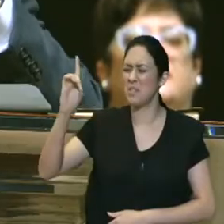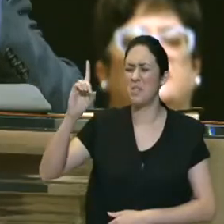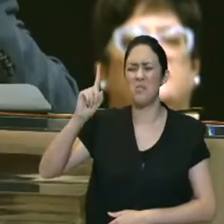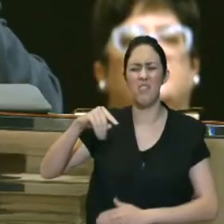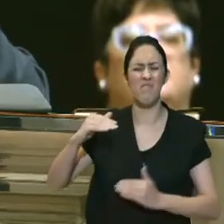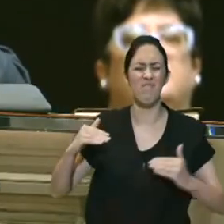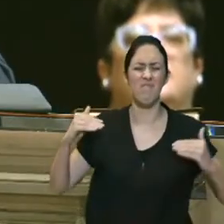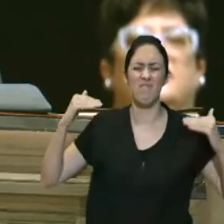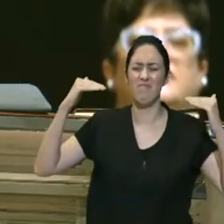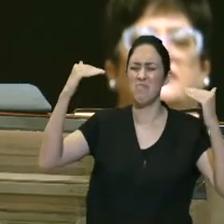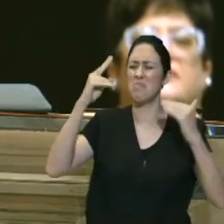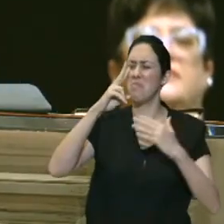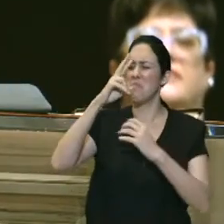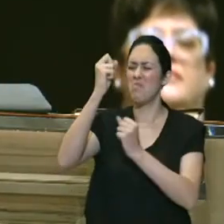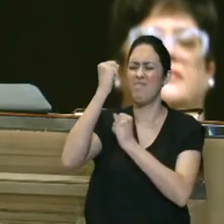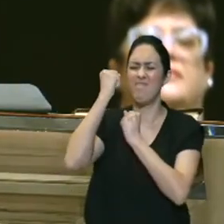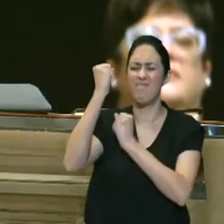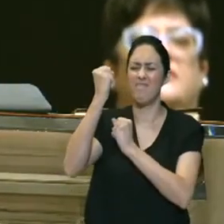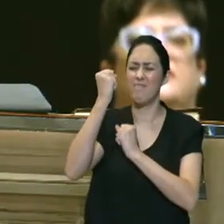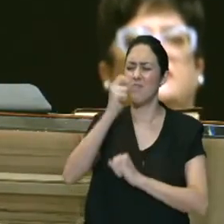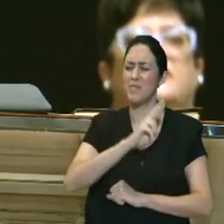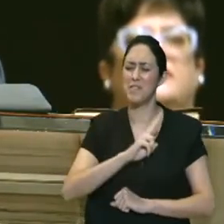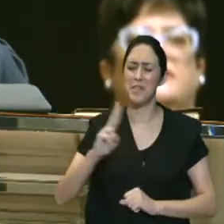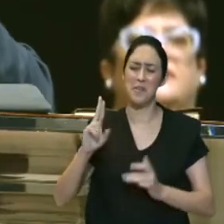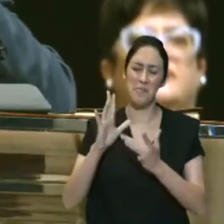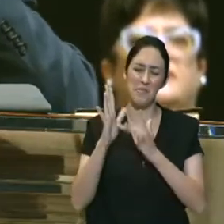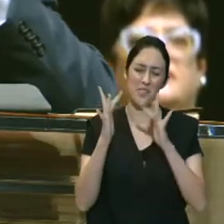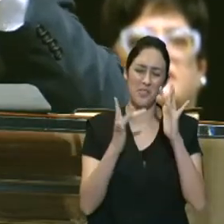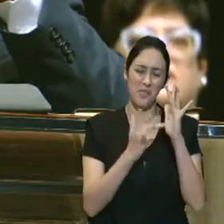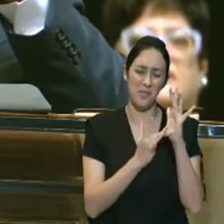poder do Senhor em nome de Jesus